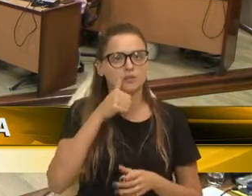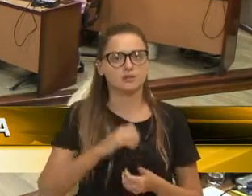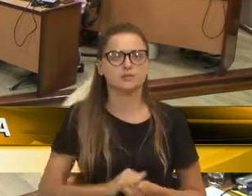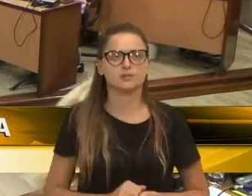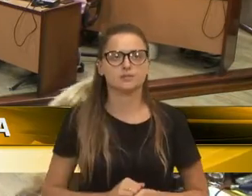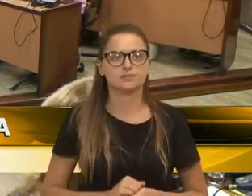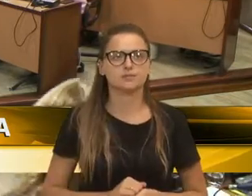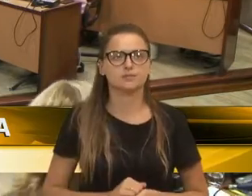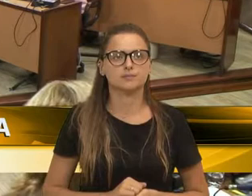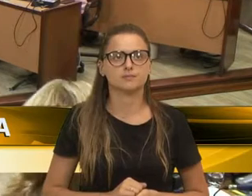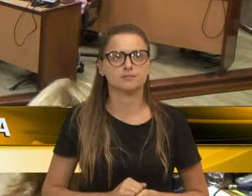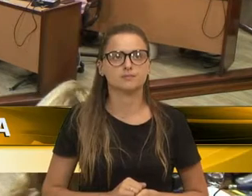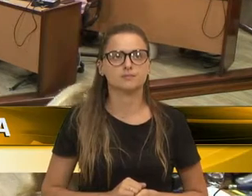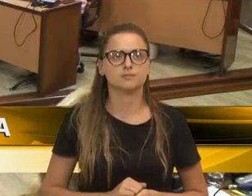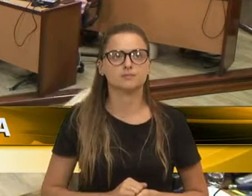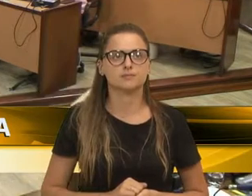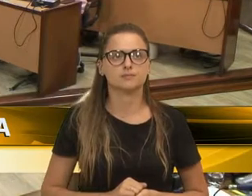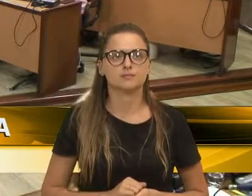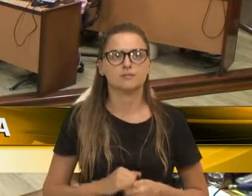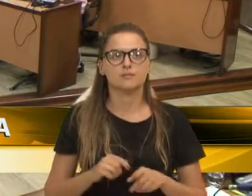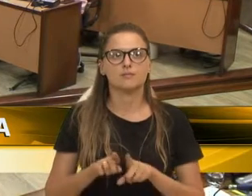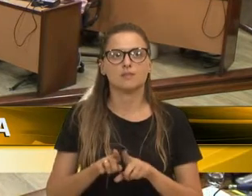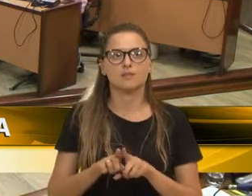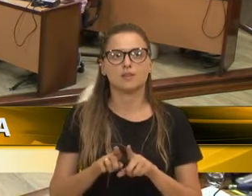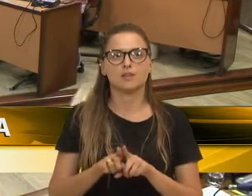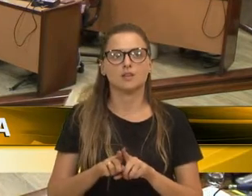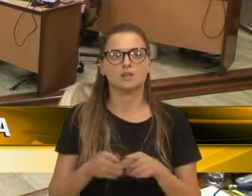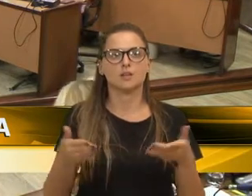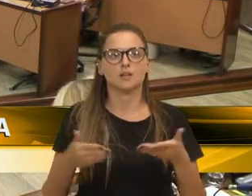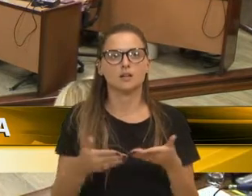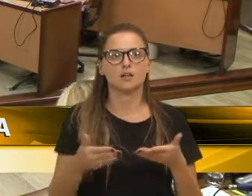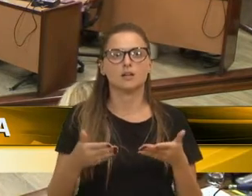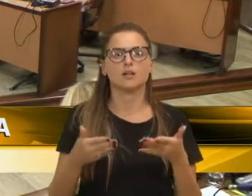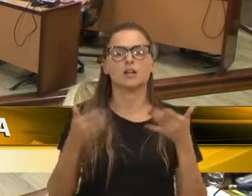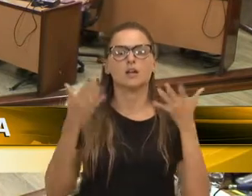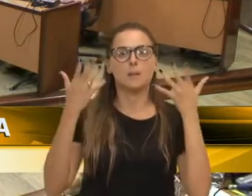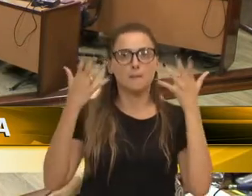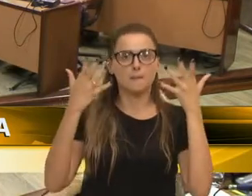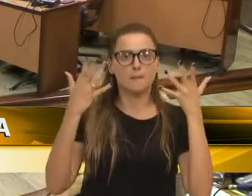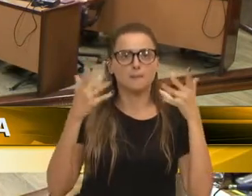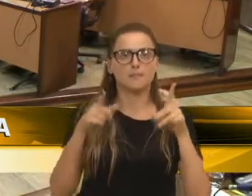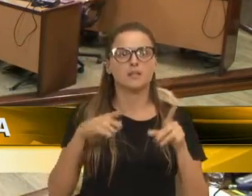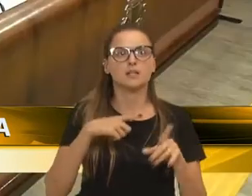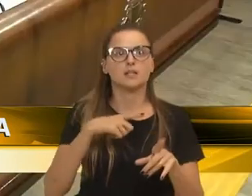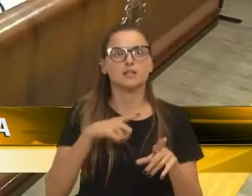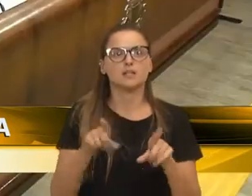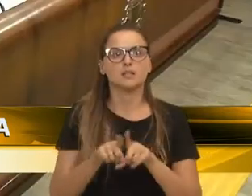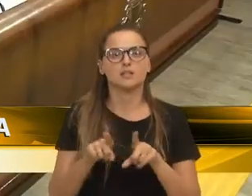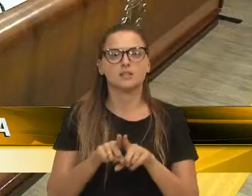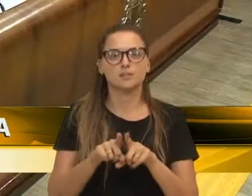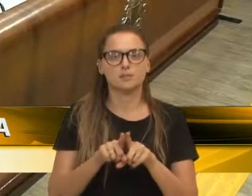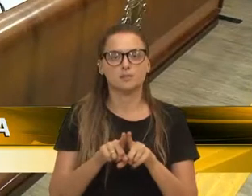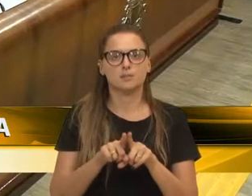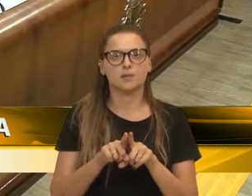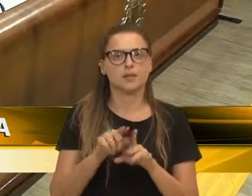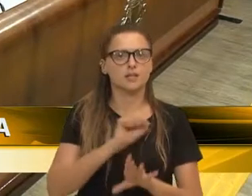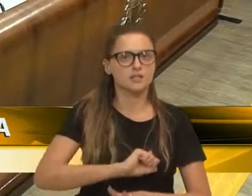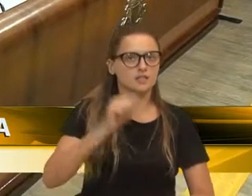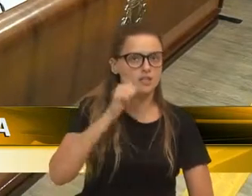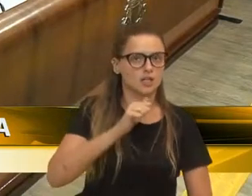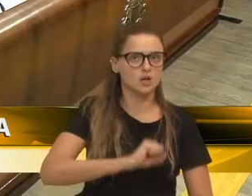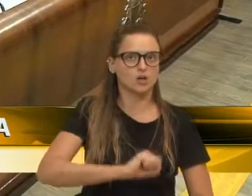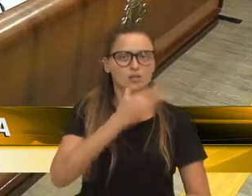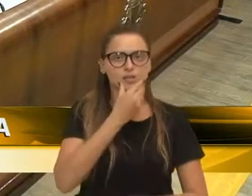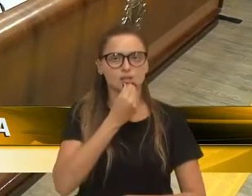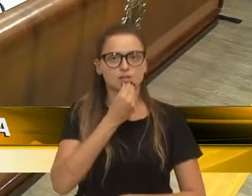Senhor presidente, senhoras vereadoras, senhores vereadores, estamos aqui analisando o